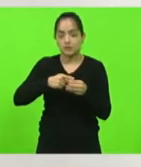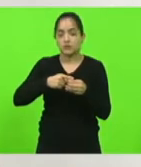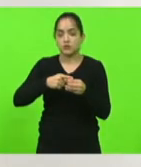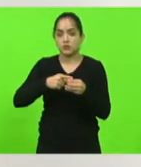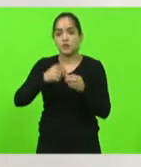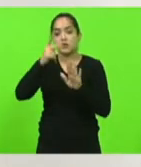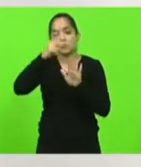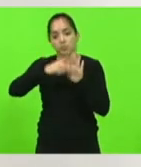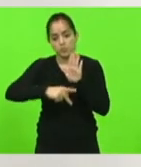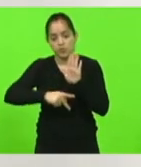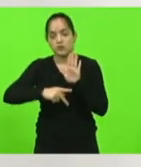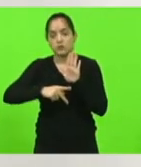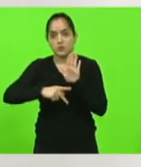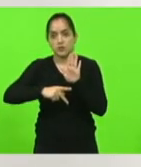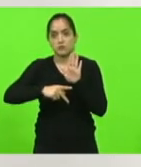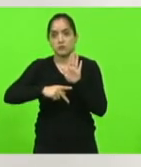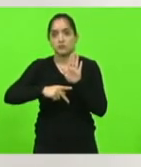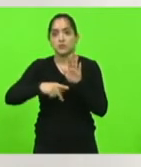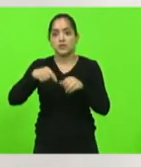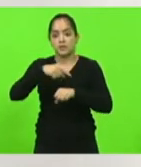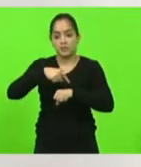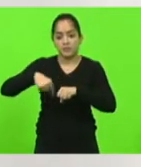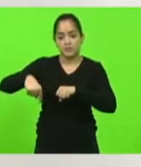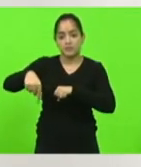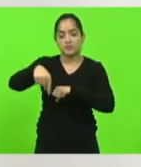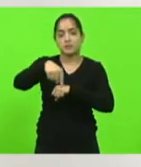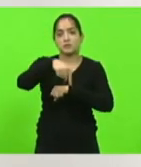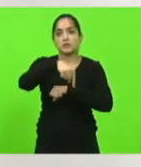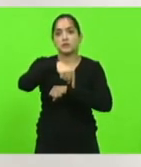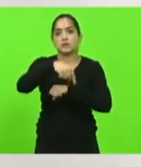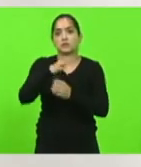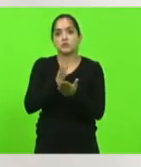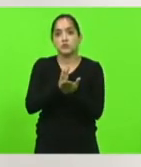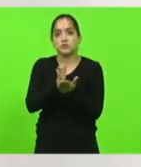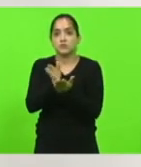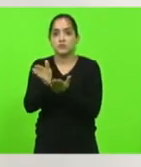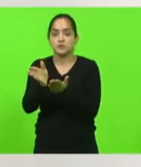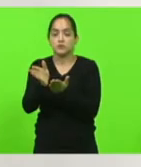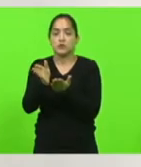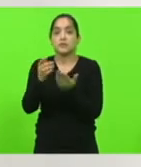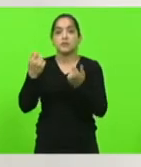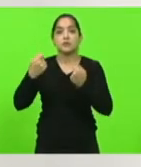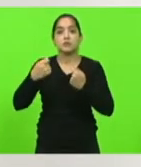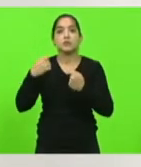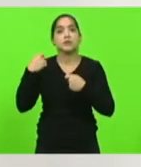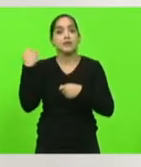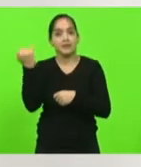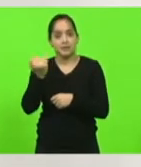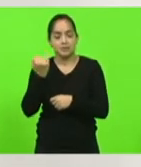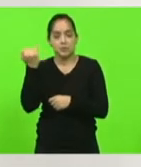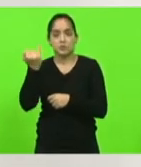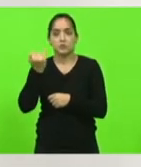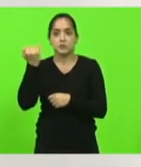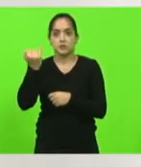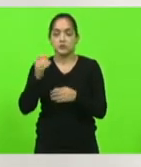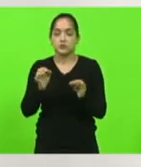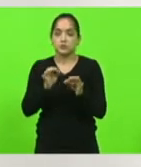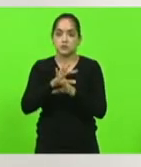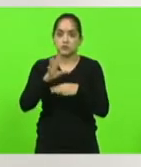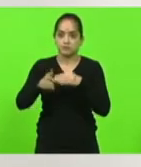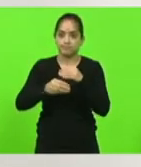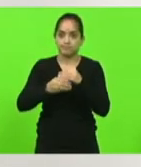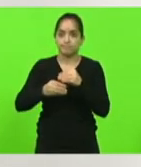projeto para fazer esse contorno desviando a cidade então é importante também que seja complementado